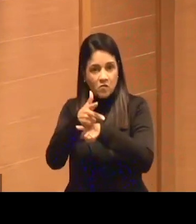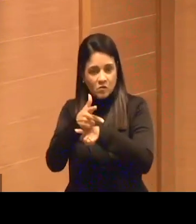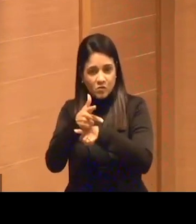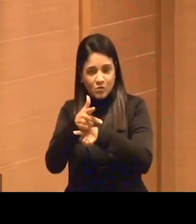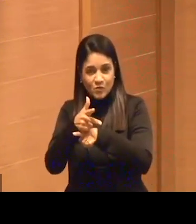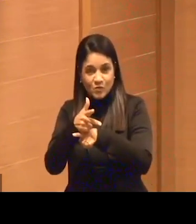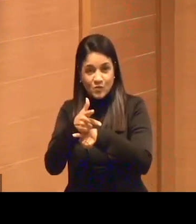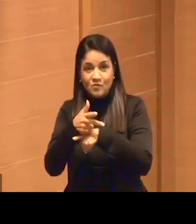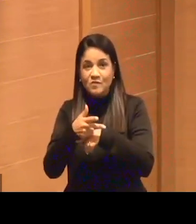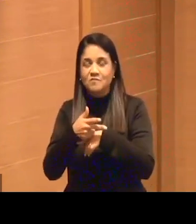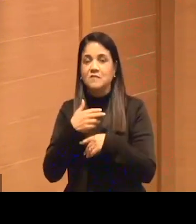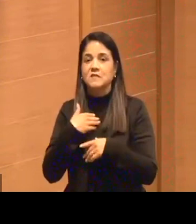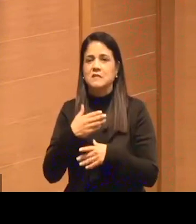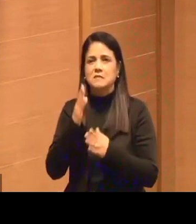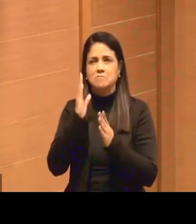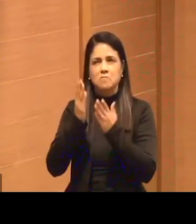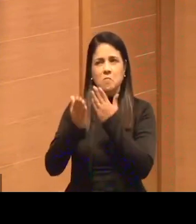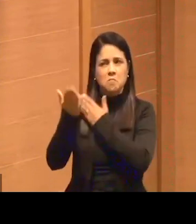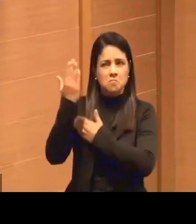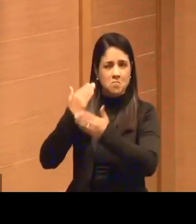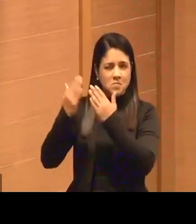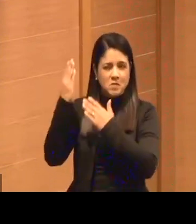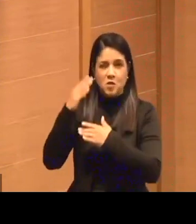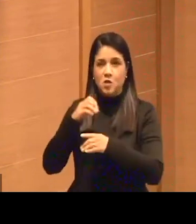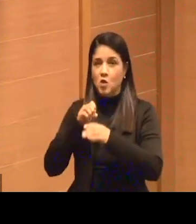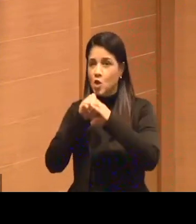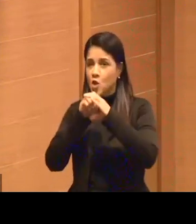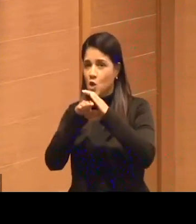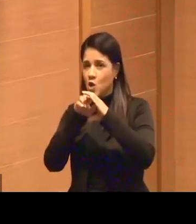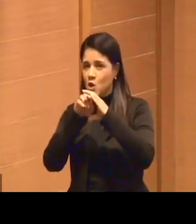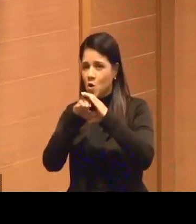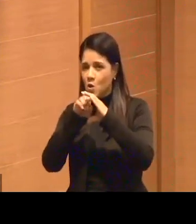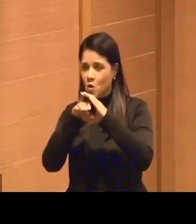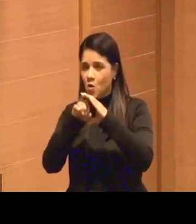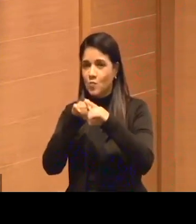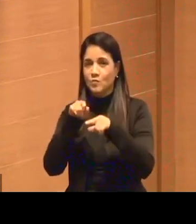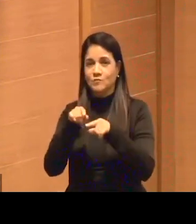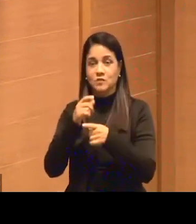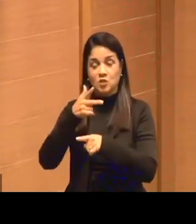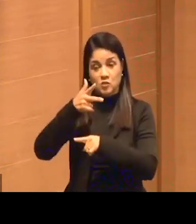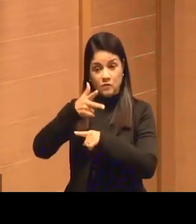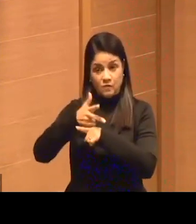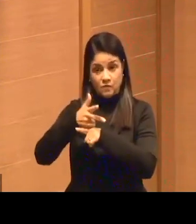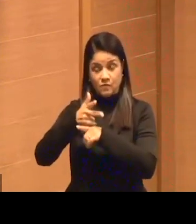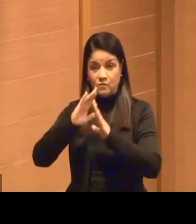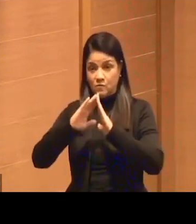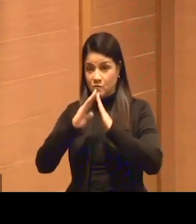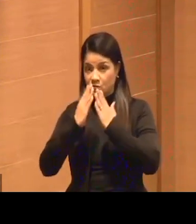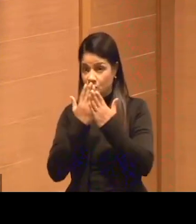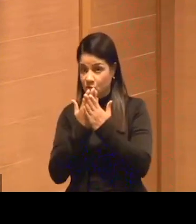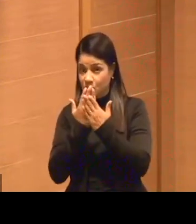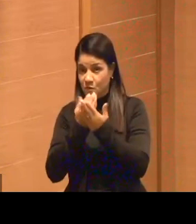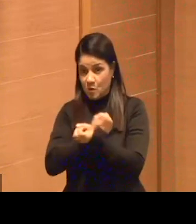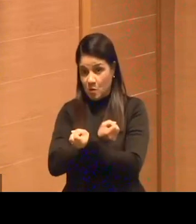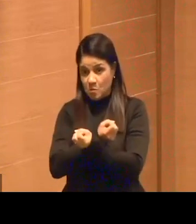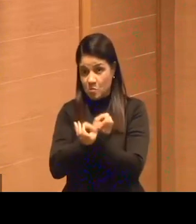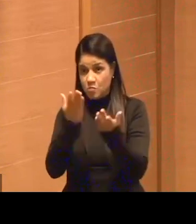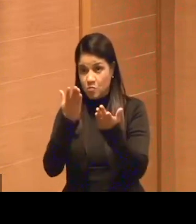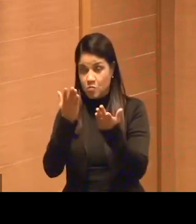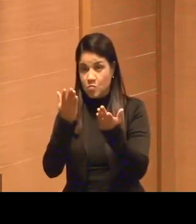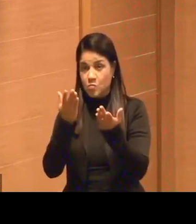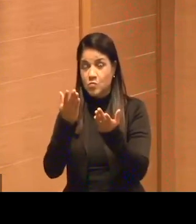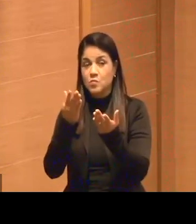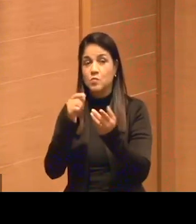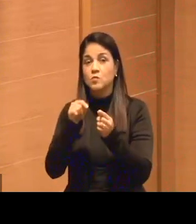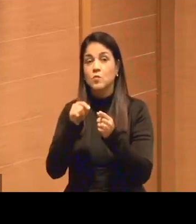porque na época a Globo, a Fundação Roberto Marinho, lançava o vídeo escola, e distribuíam esses vídeos